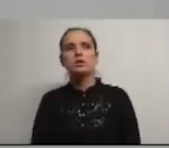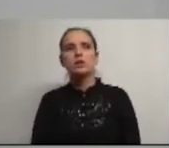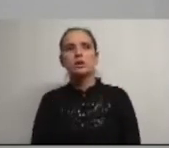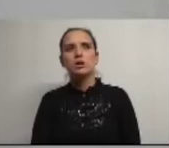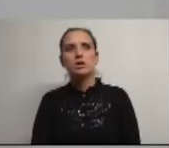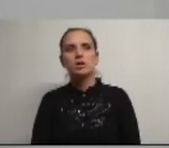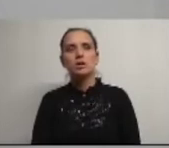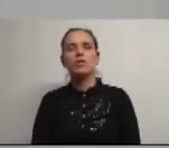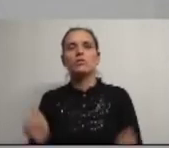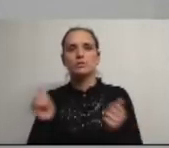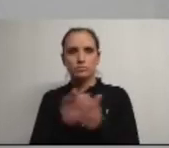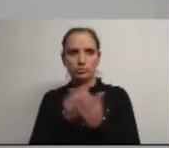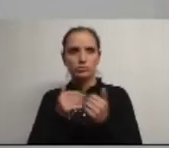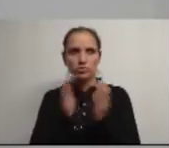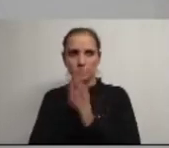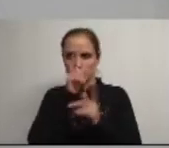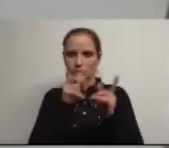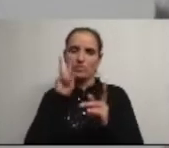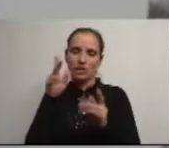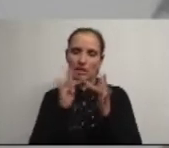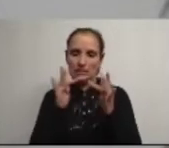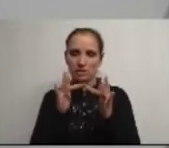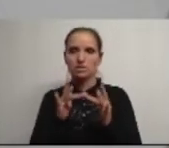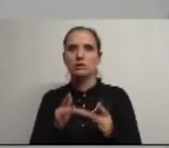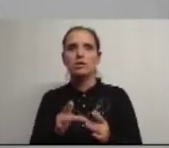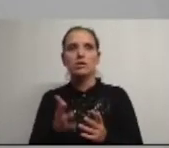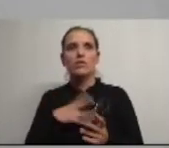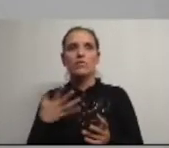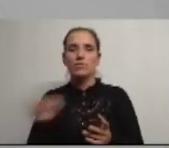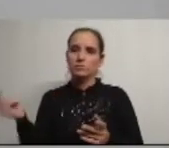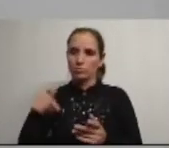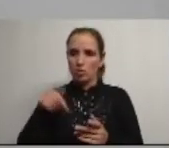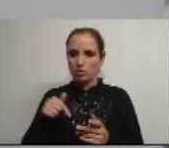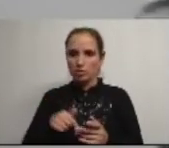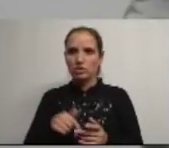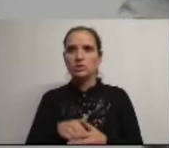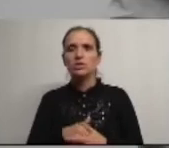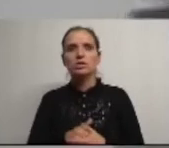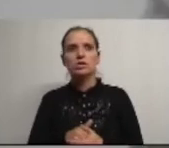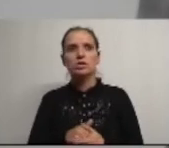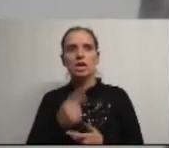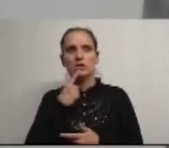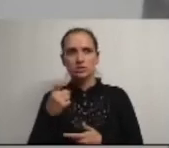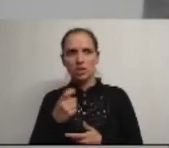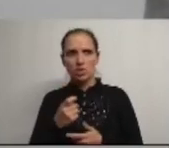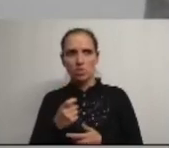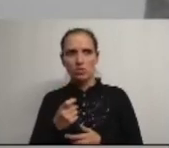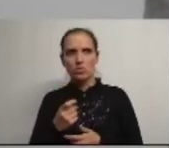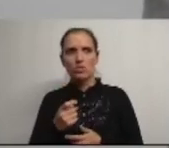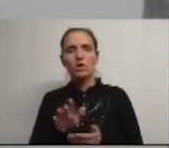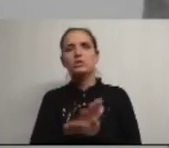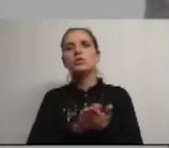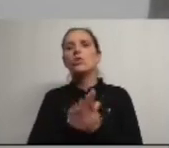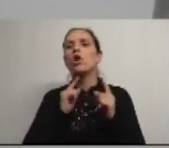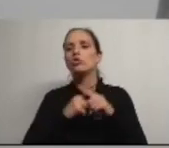comunicação social e todos aqueles que nos ouvem pela internet o que me traz aqui hoje é a questão seguinte é a situação